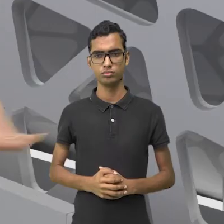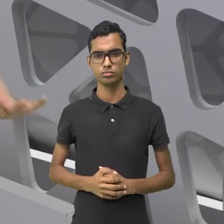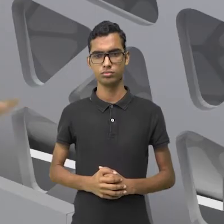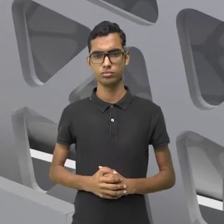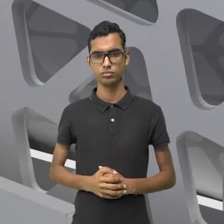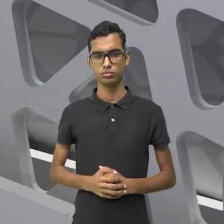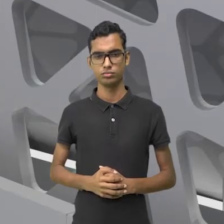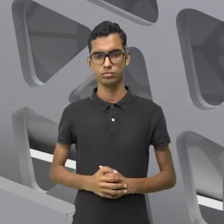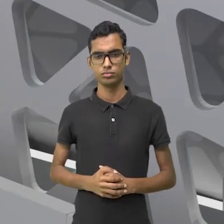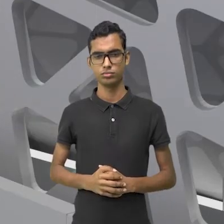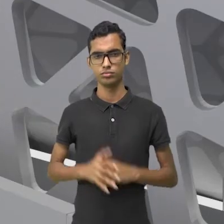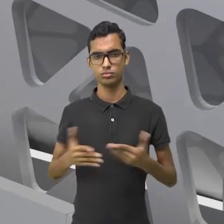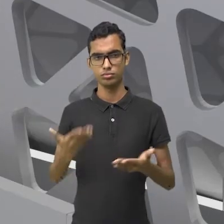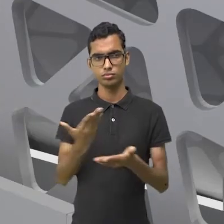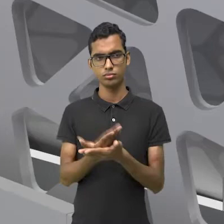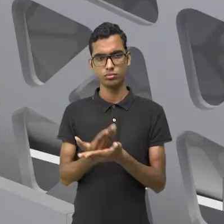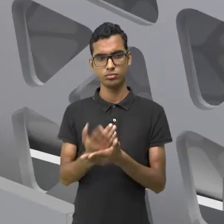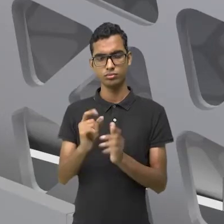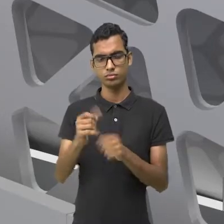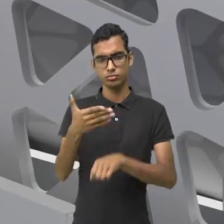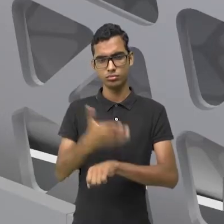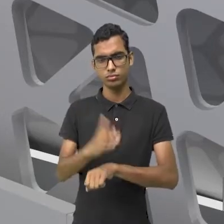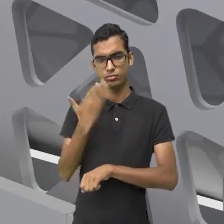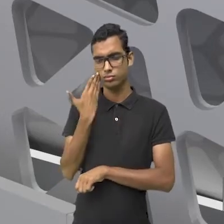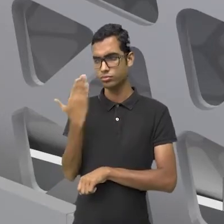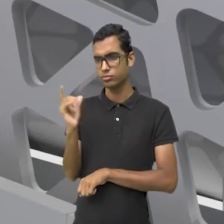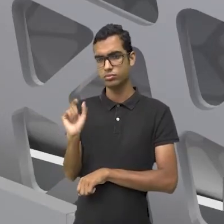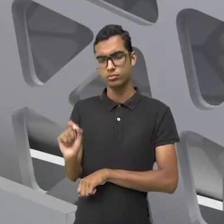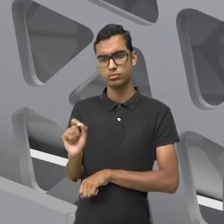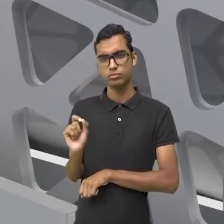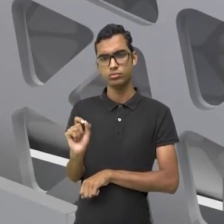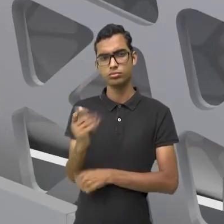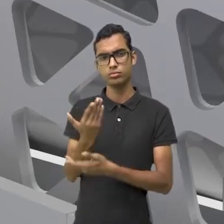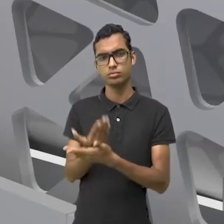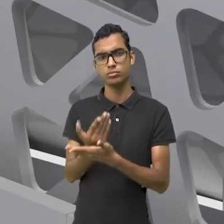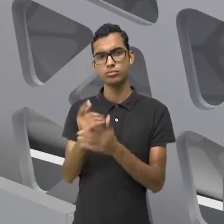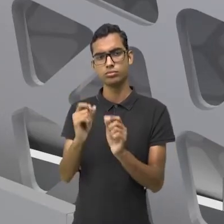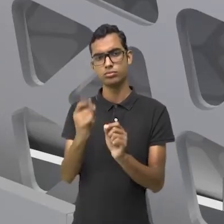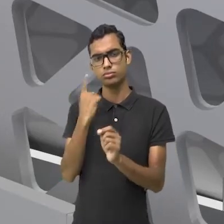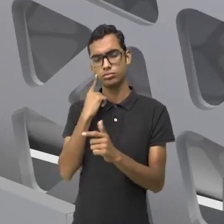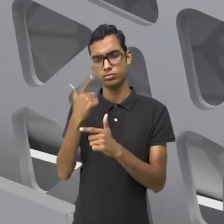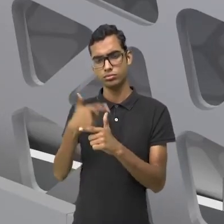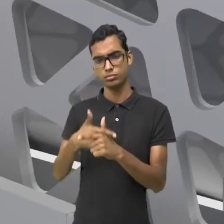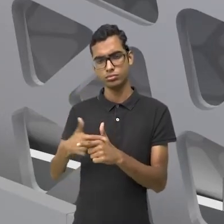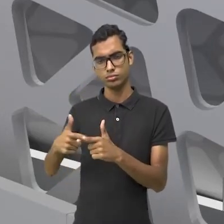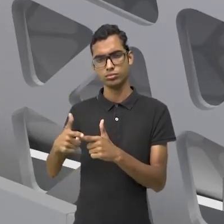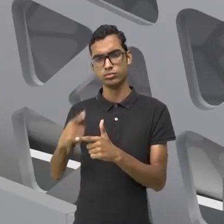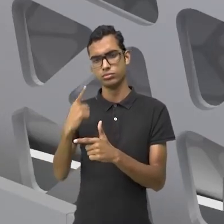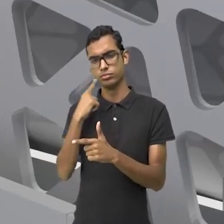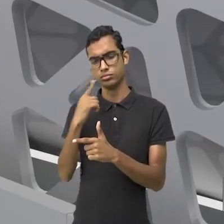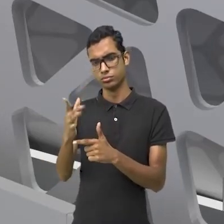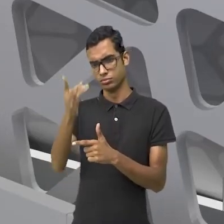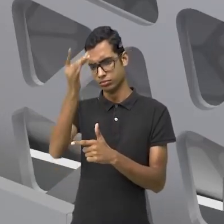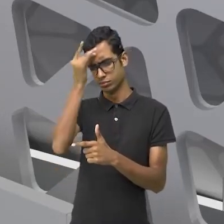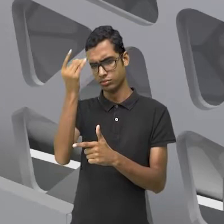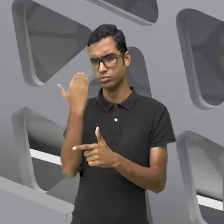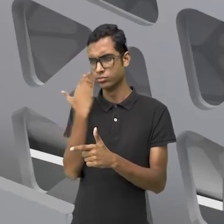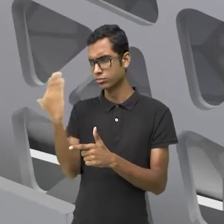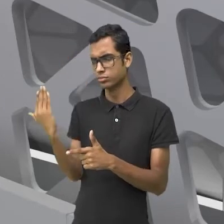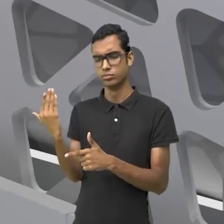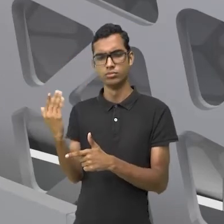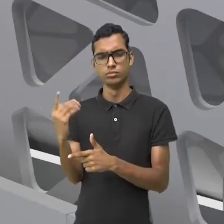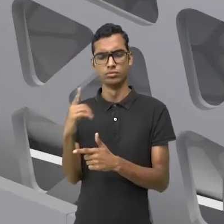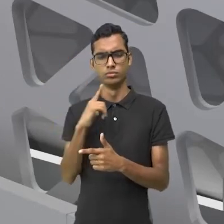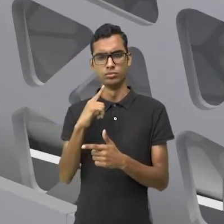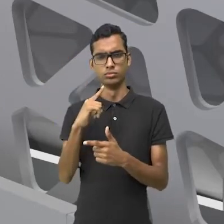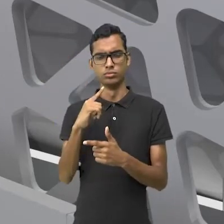acabamos de ver? Nessa aplicação, nós vimos o seguinte. Divisão de... A fixação disso. Divisão